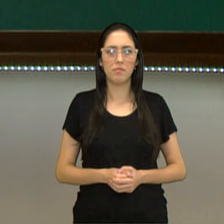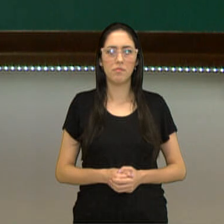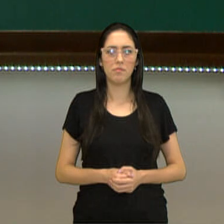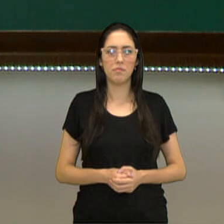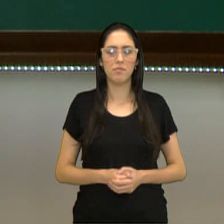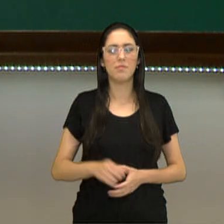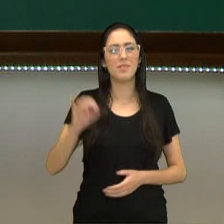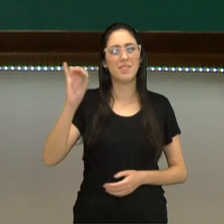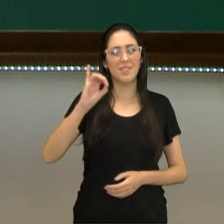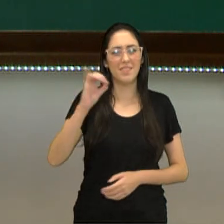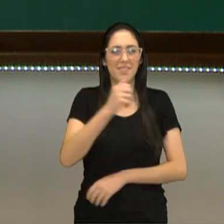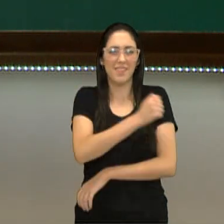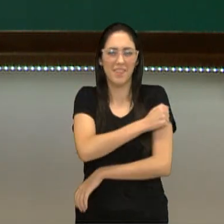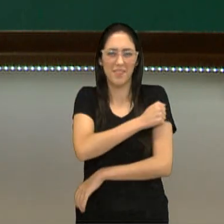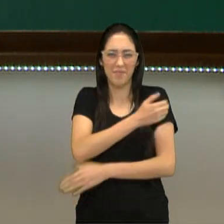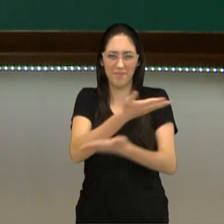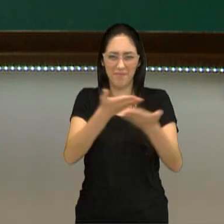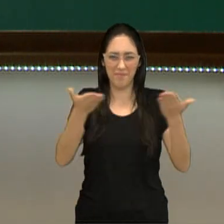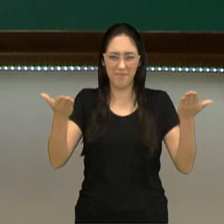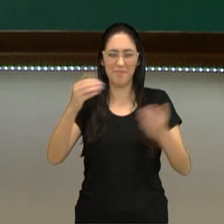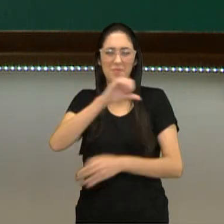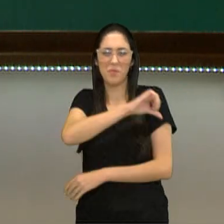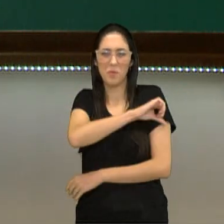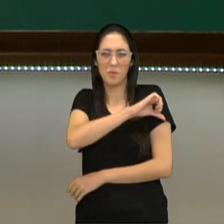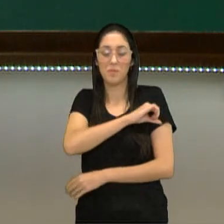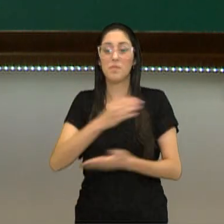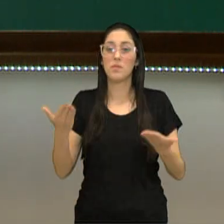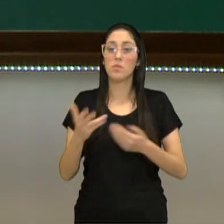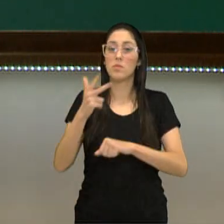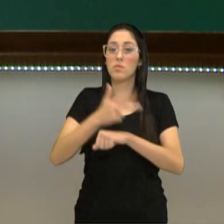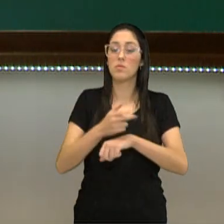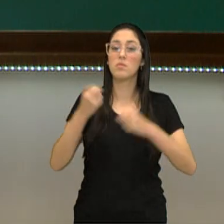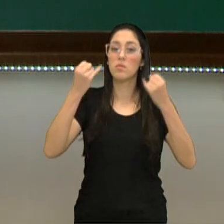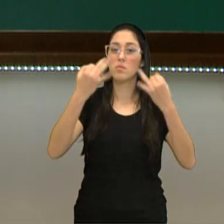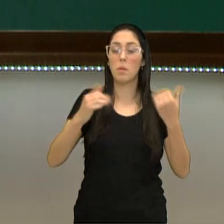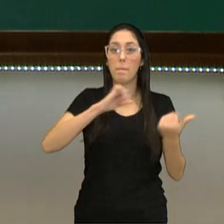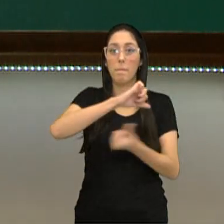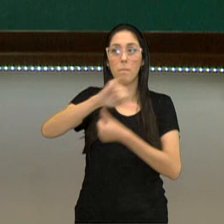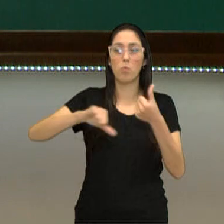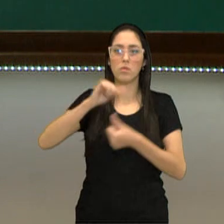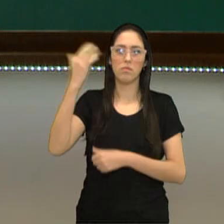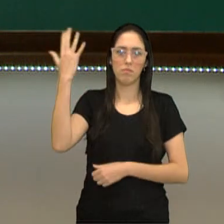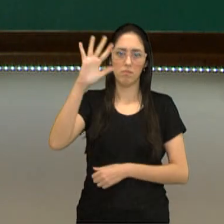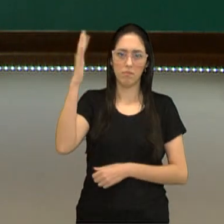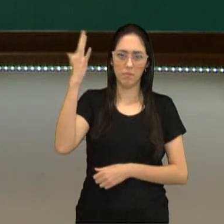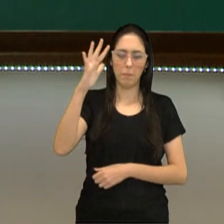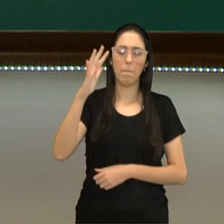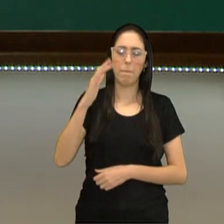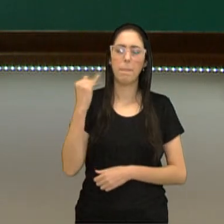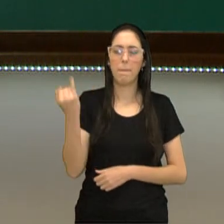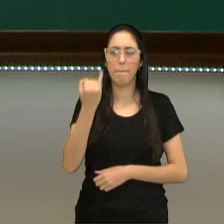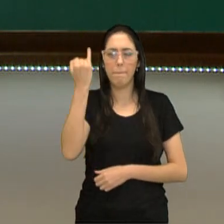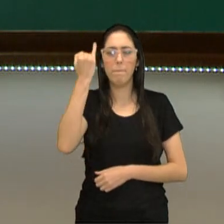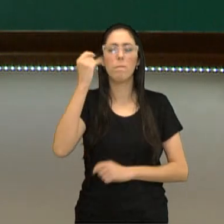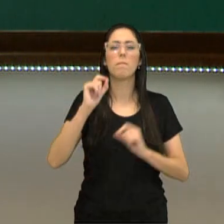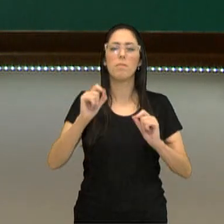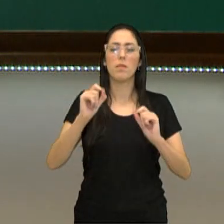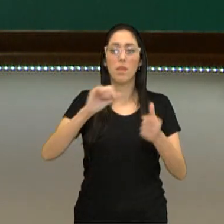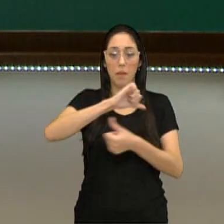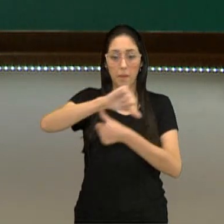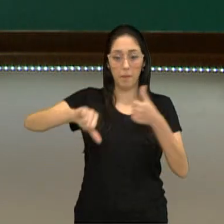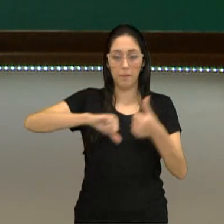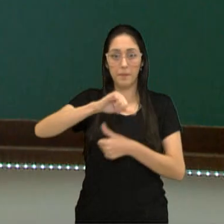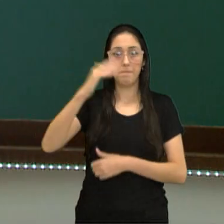Olá, estudantes do nono ano! Nesse vídeo vamos falar sobre mudanças climáticas. E é importante que, ao tratarmos de mudanças climáticas,